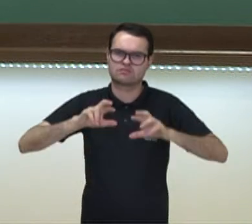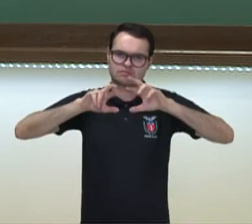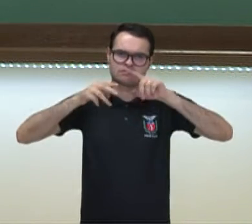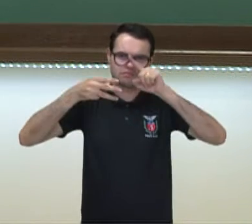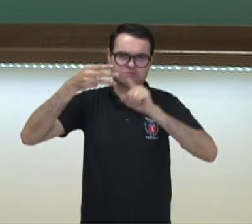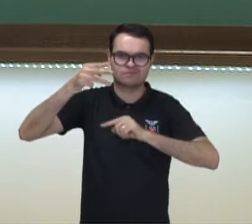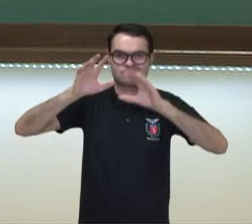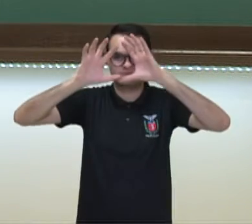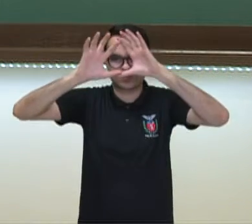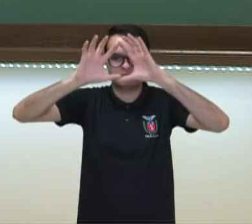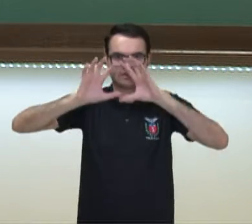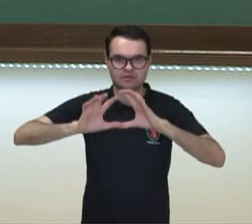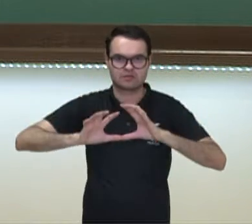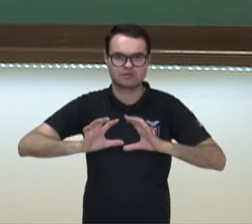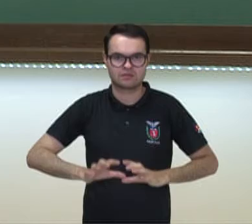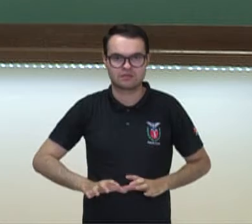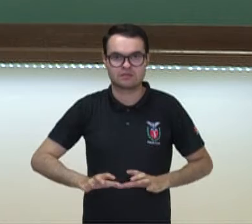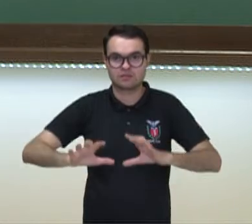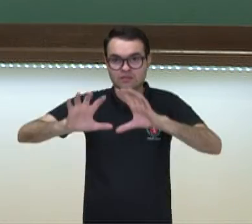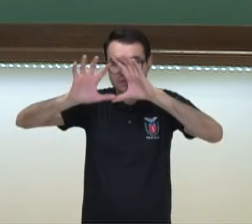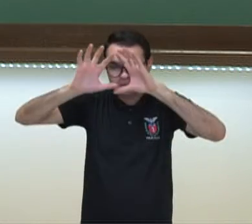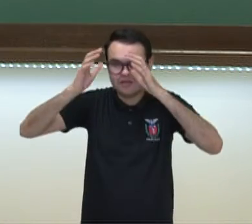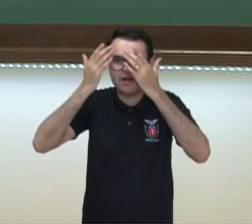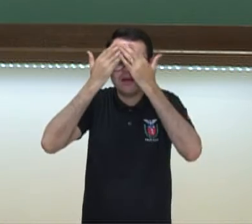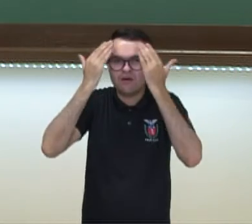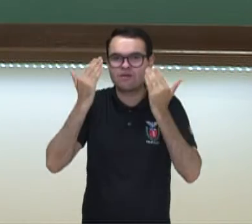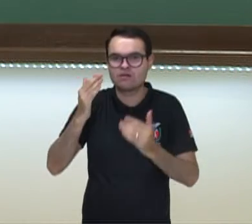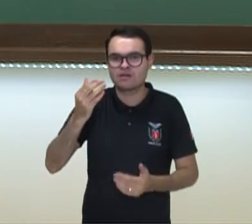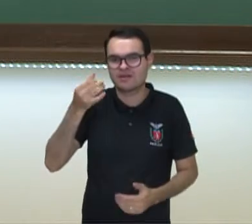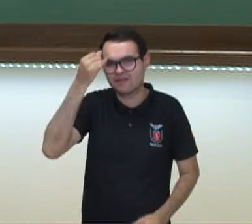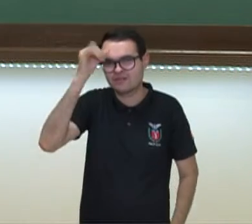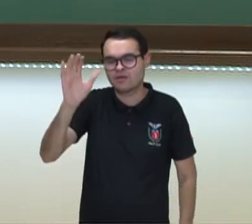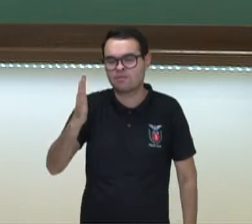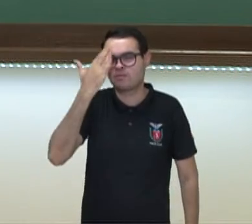baixa e aqui para proteger o seu rosto.